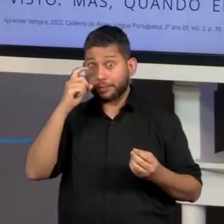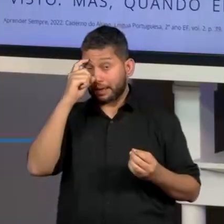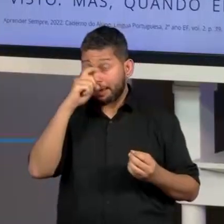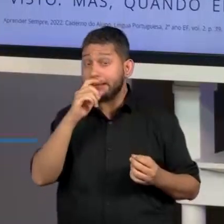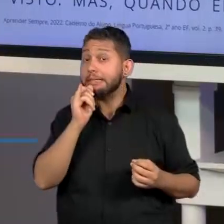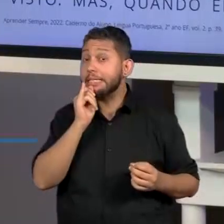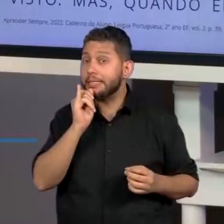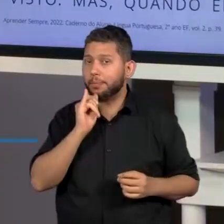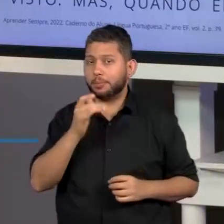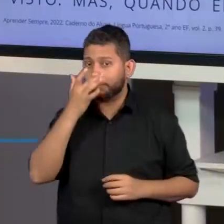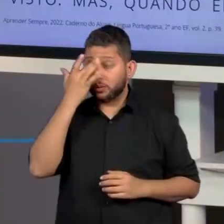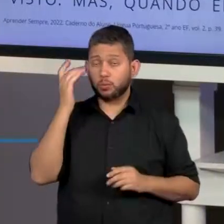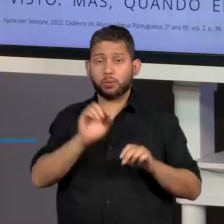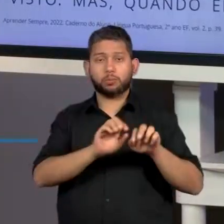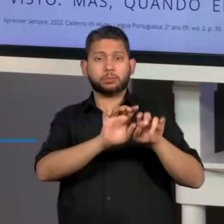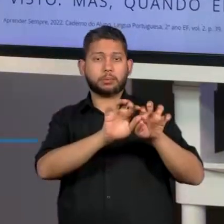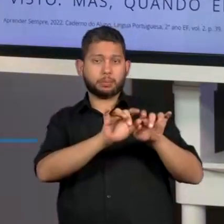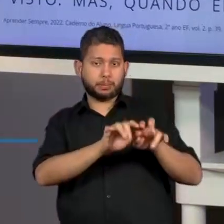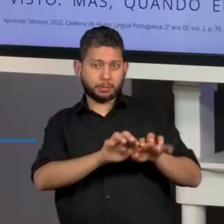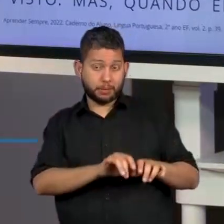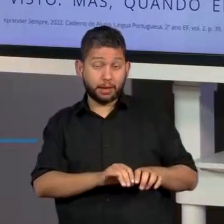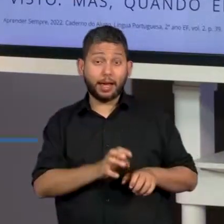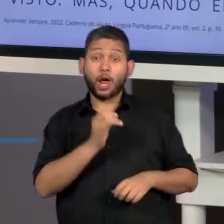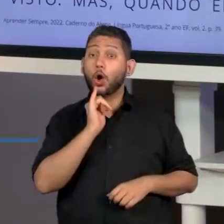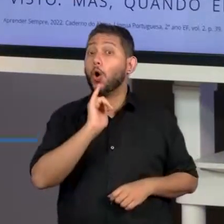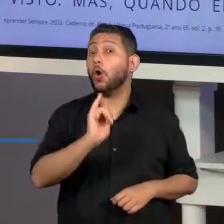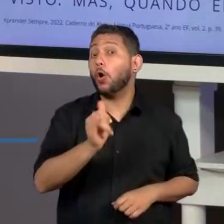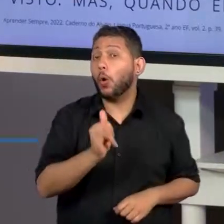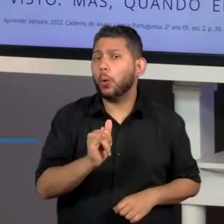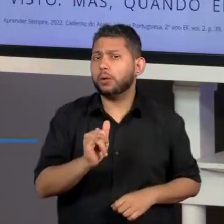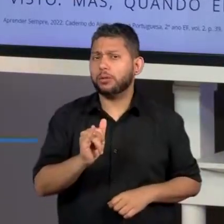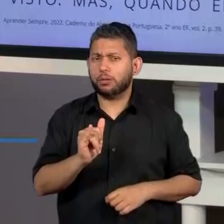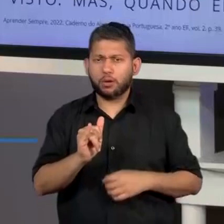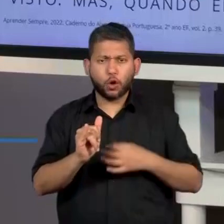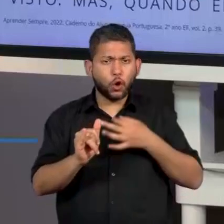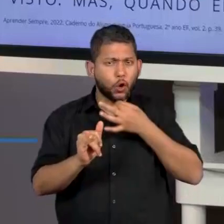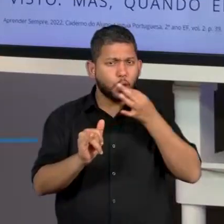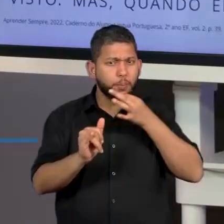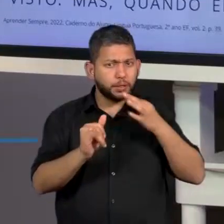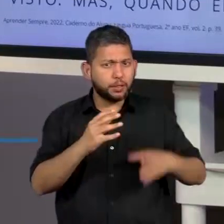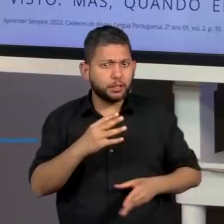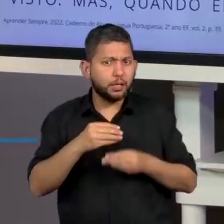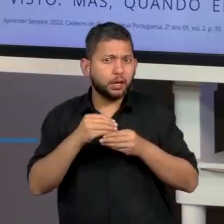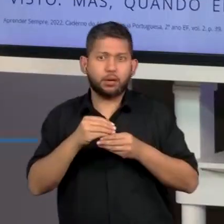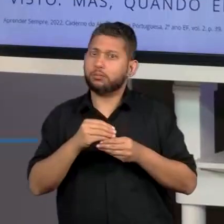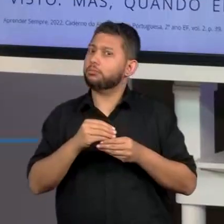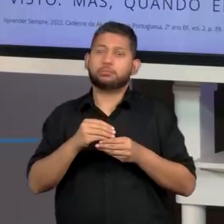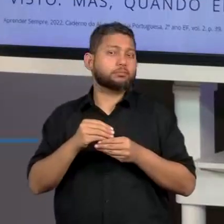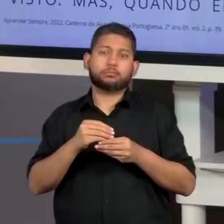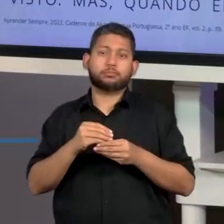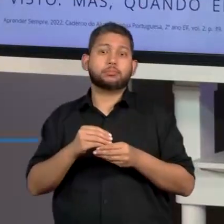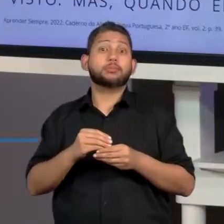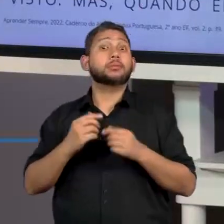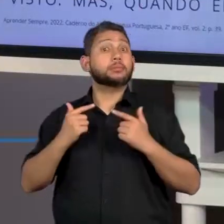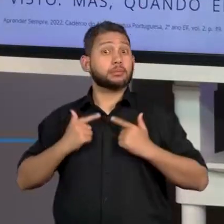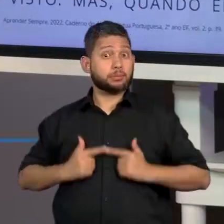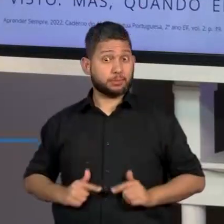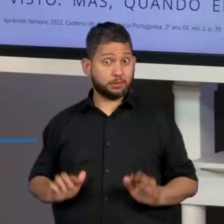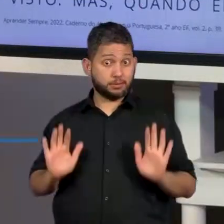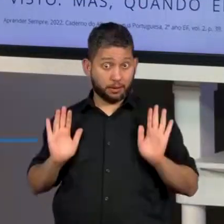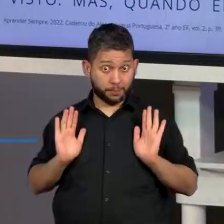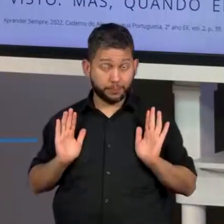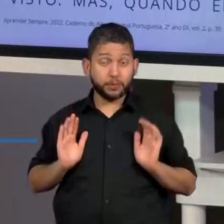vai escrever, contar um fato ocorrido, ela, no caso da notícia, sempre tenta responder quando,